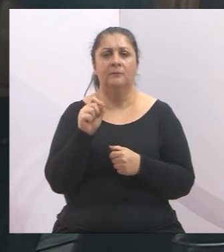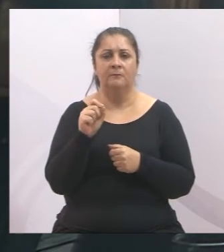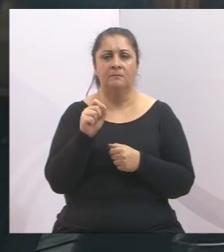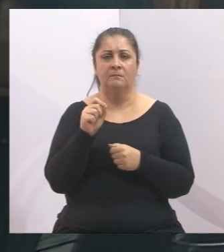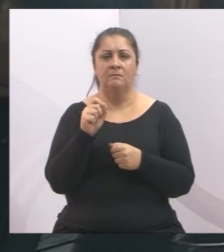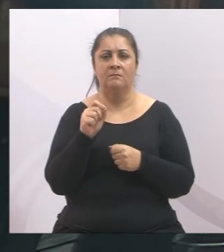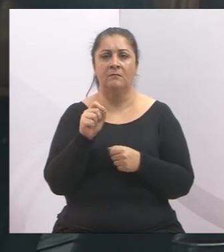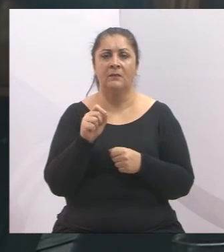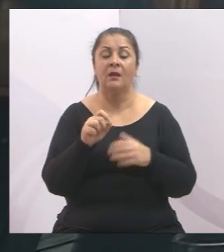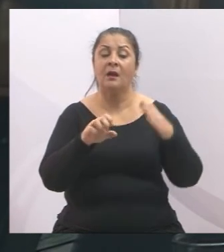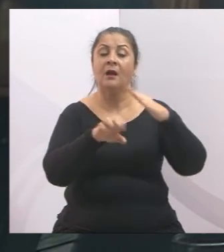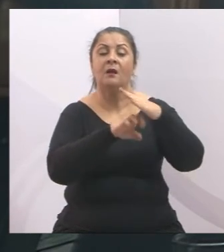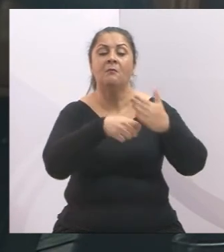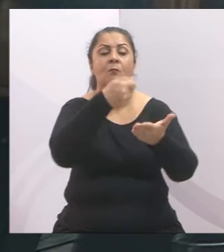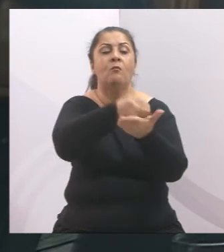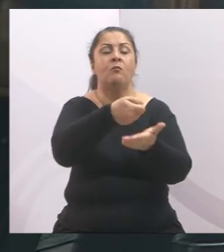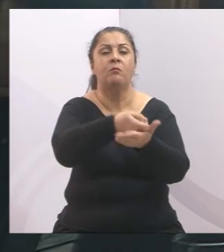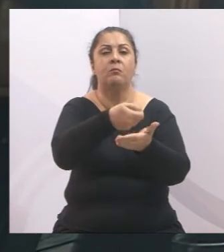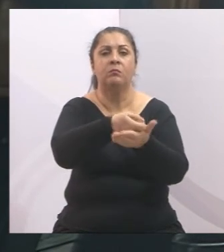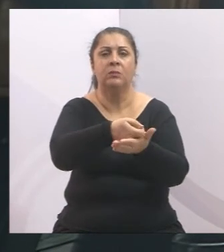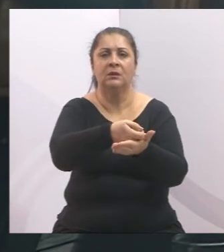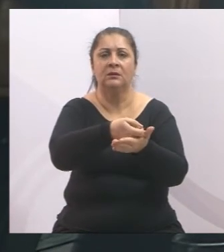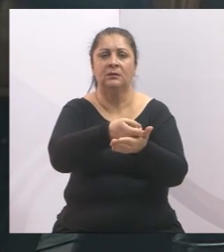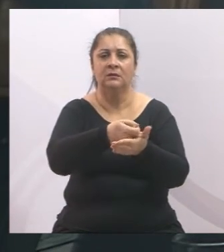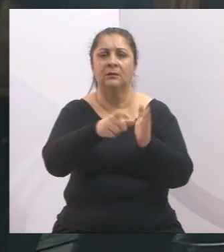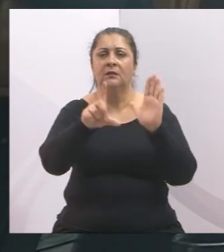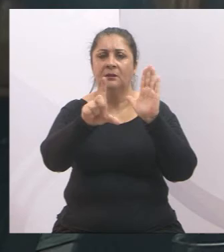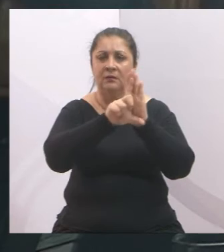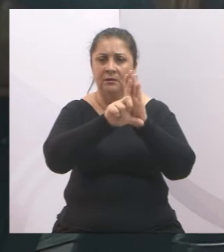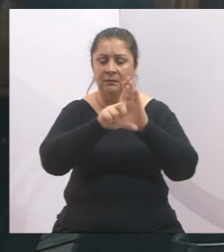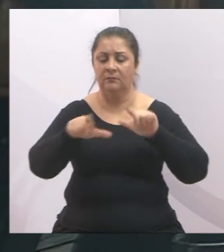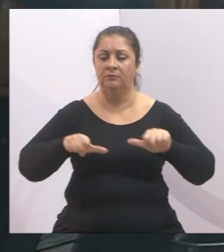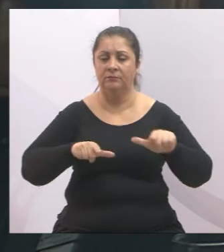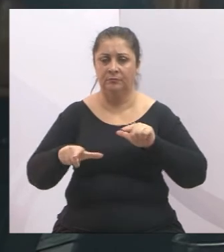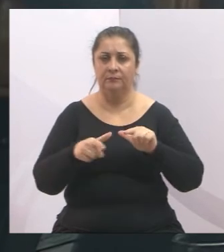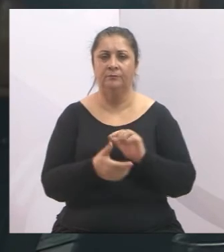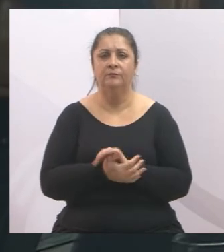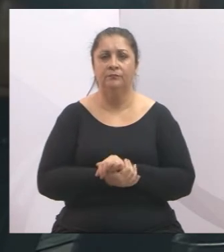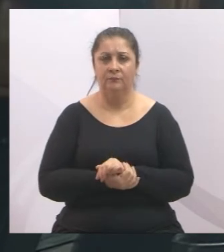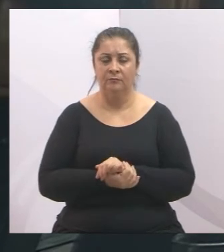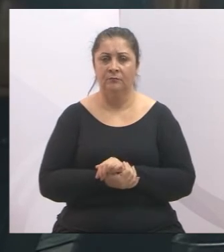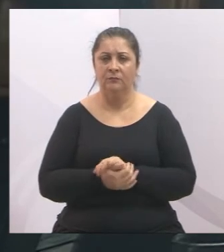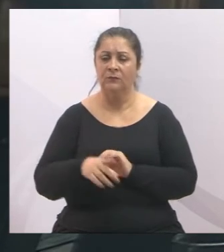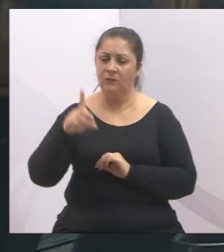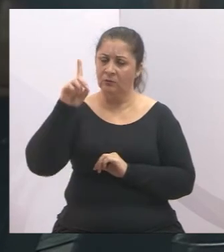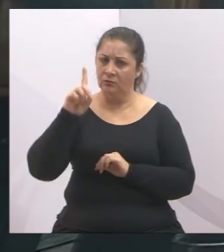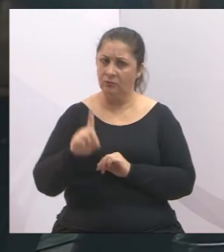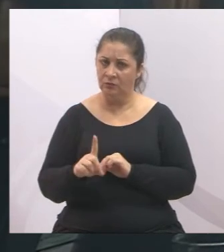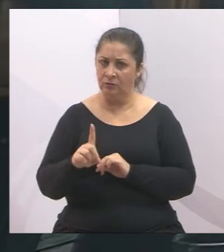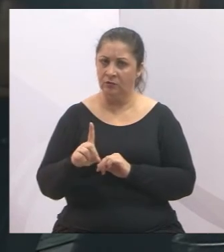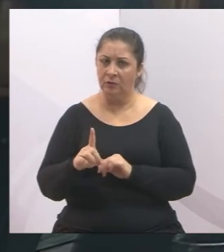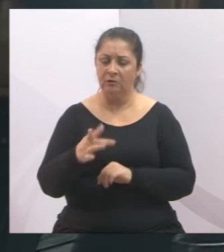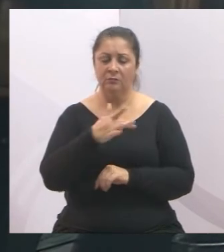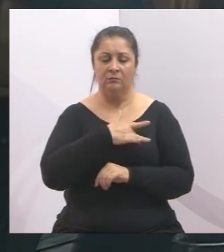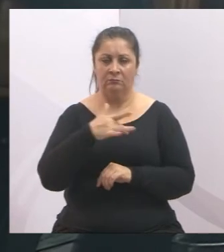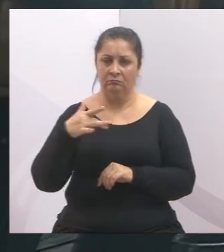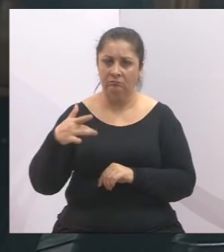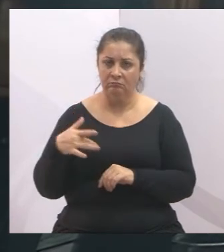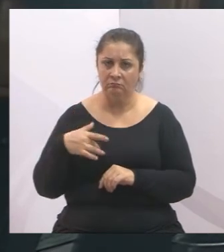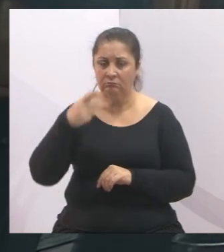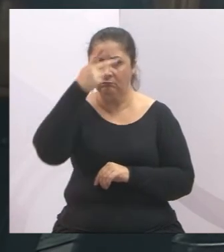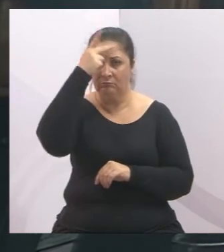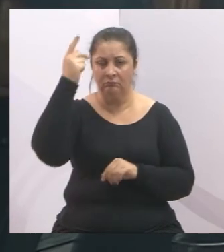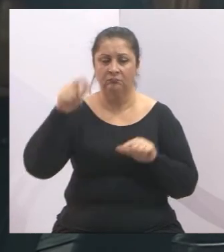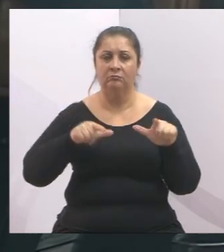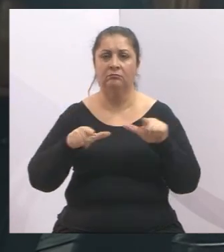cumprir os direitos trabalhistas, fazer cumprir os direitos com relação à saúde do trabalhador,